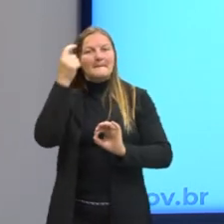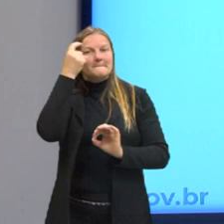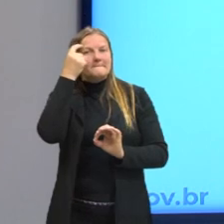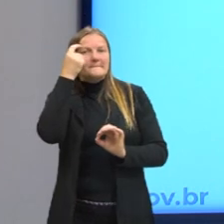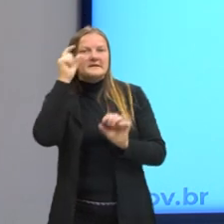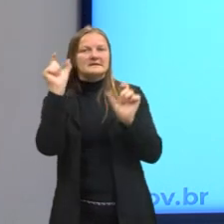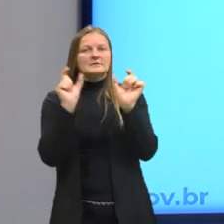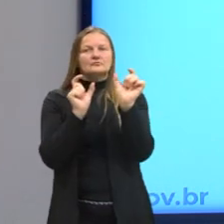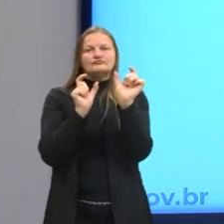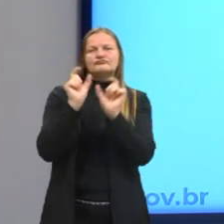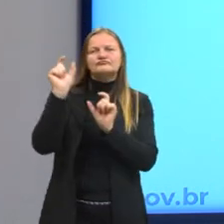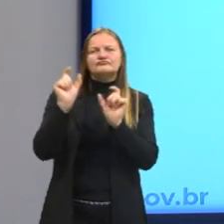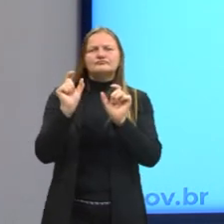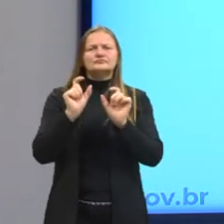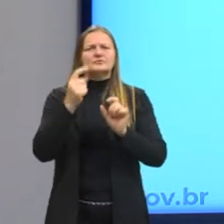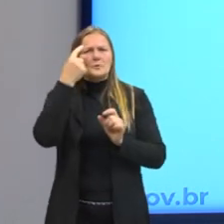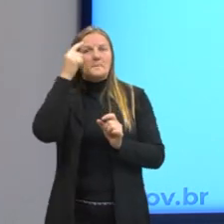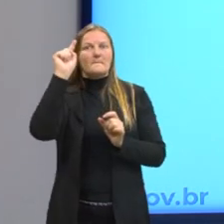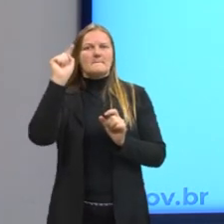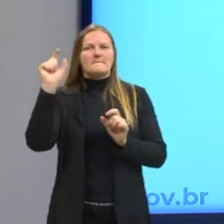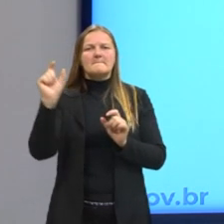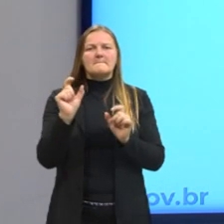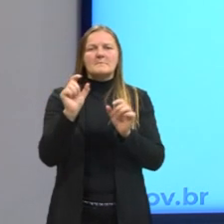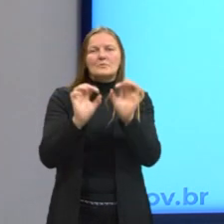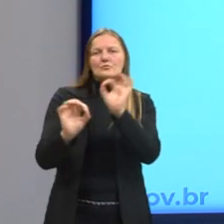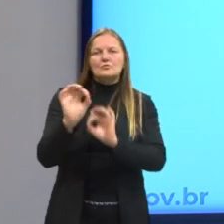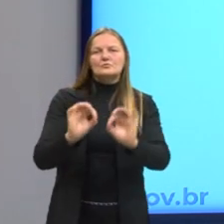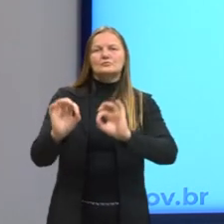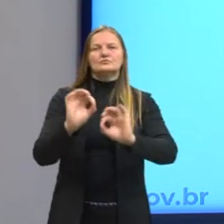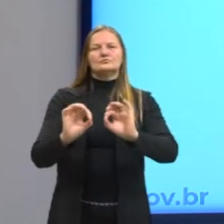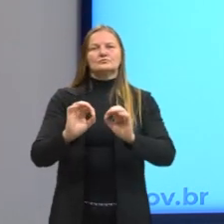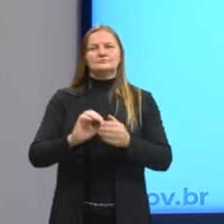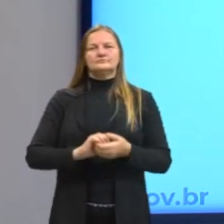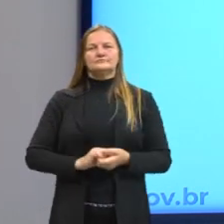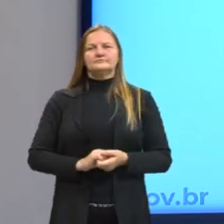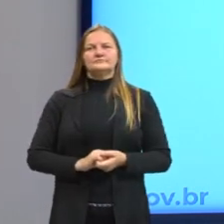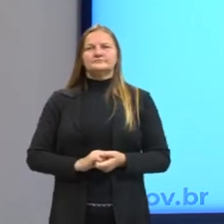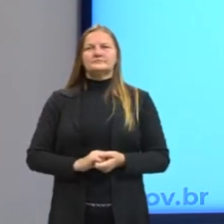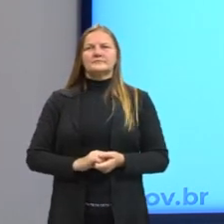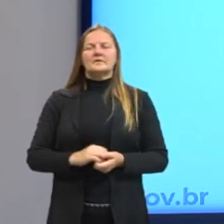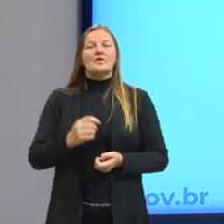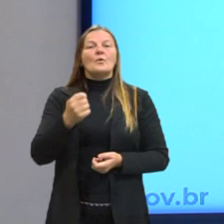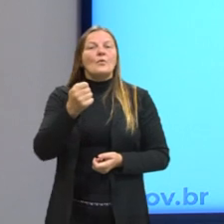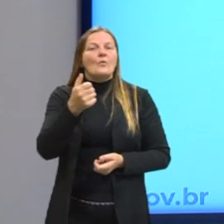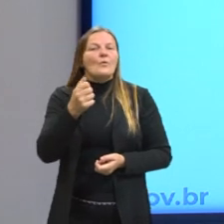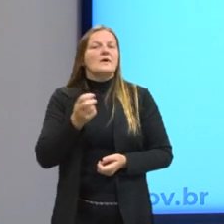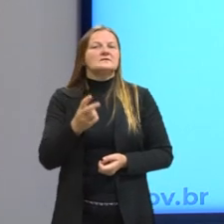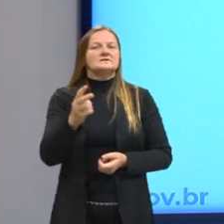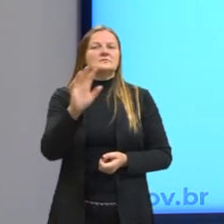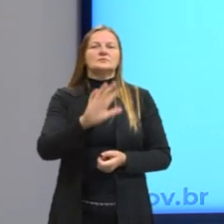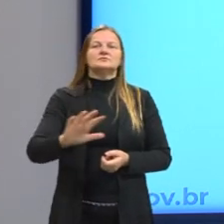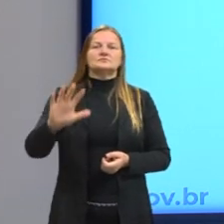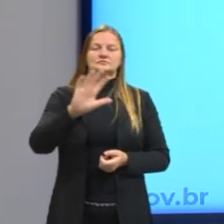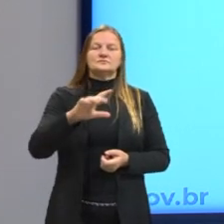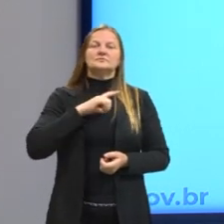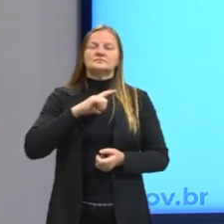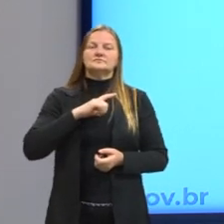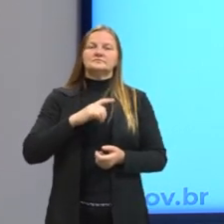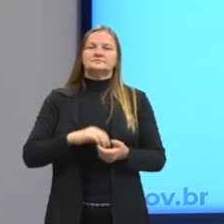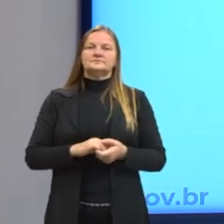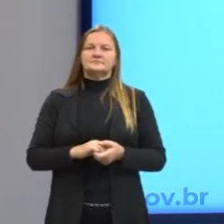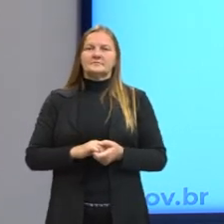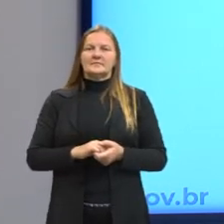combinações de ideias e combinações de pensamento. Elas geralmente vão possuir, assim como as outras,